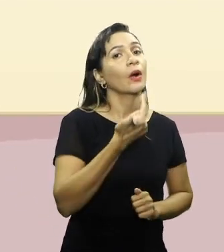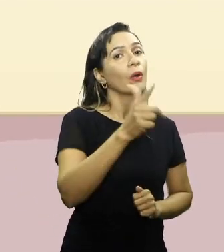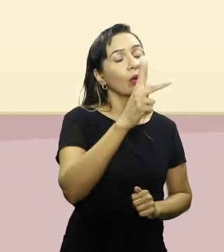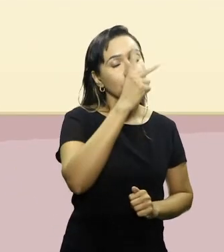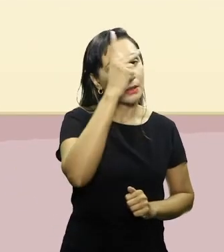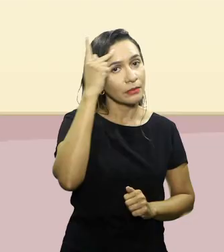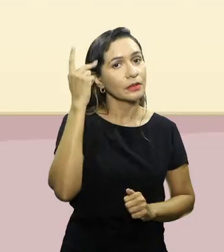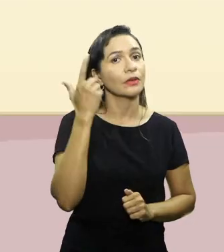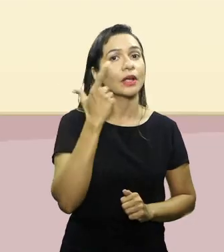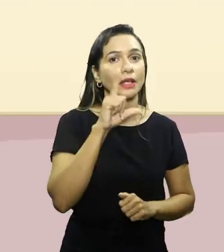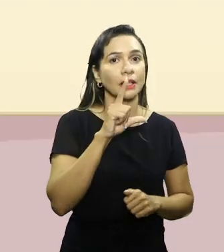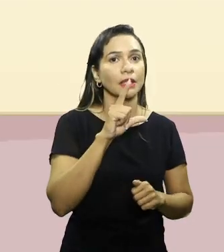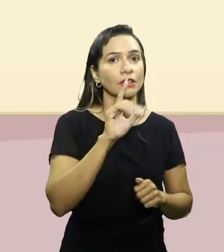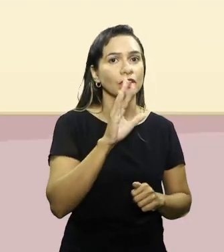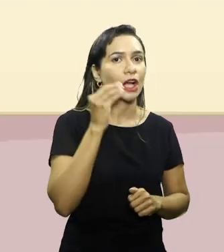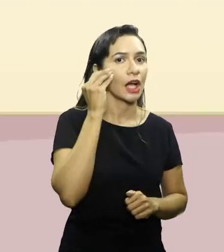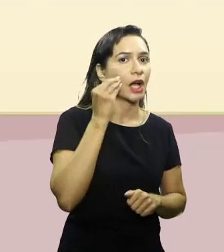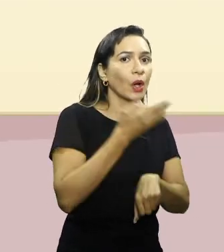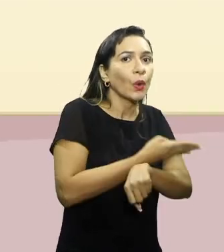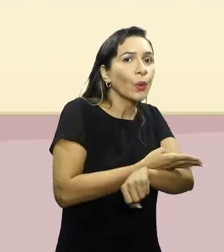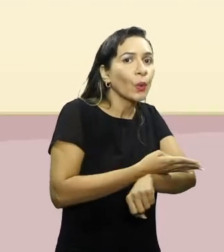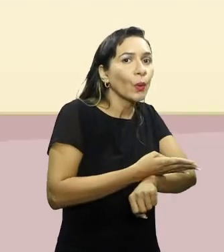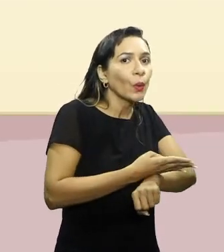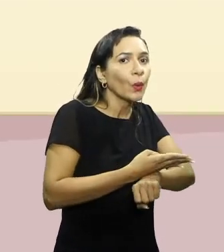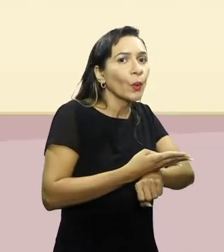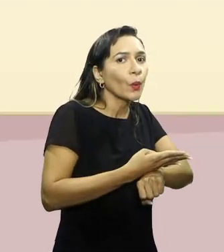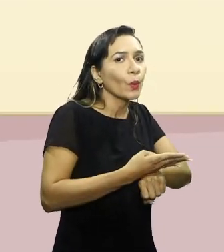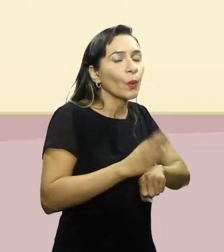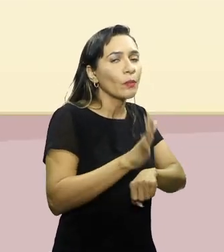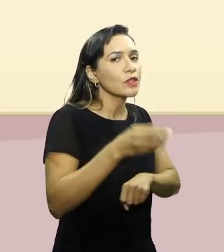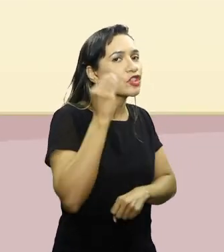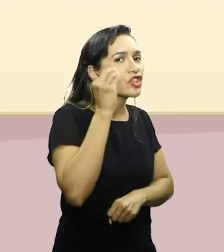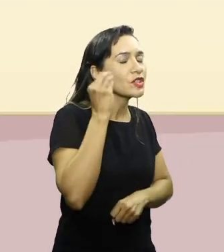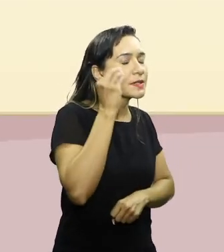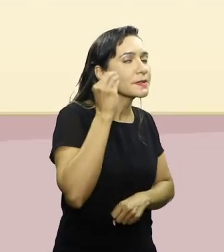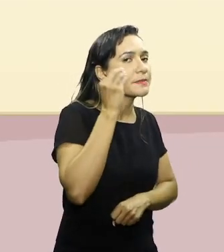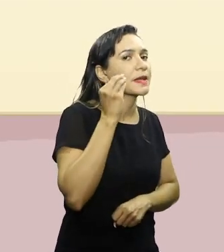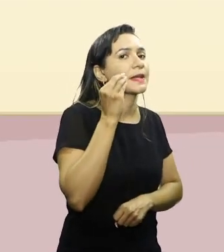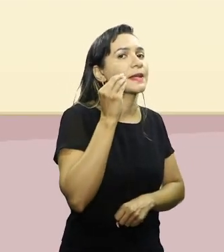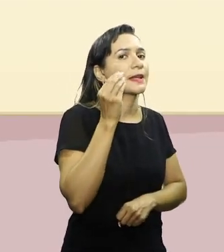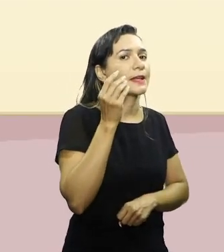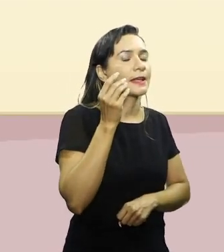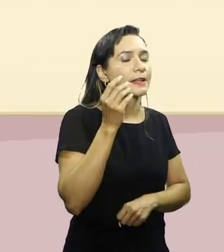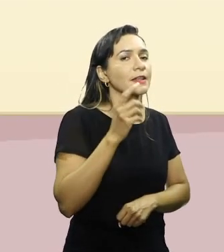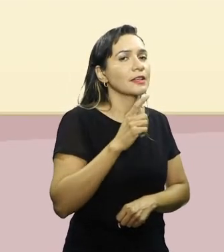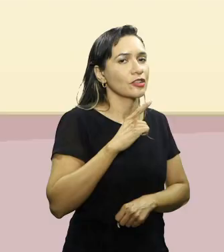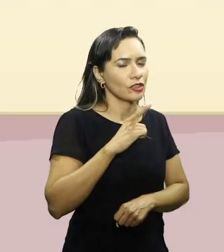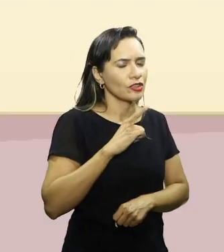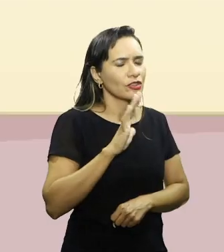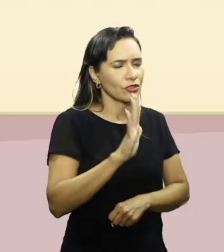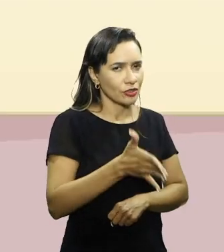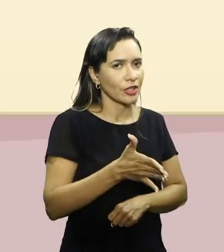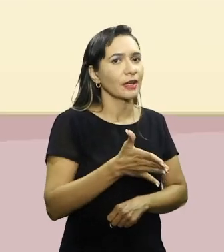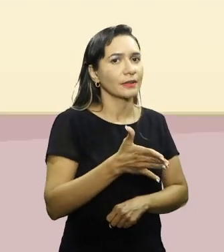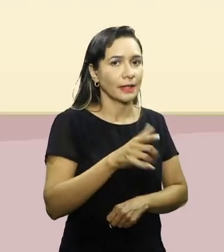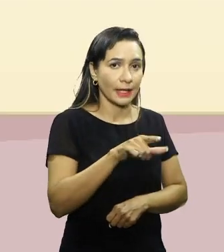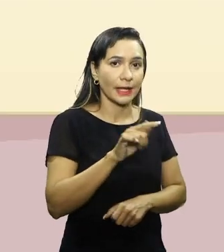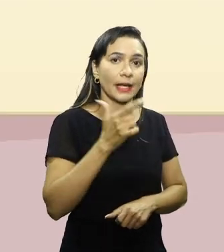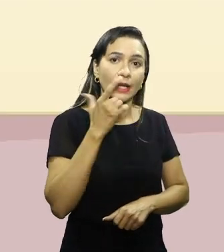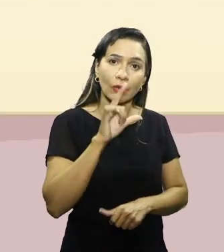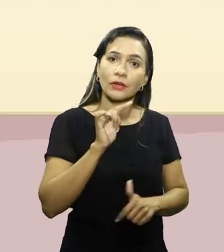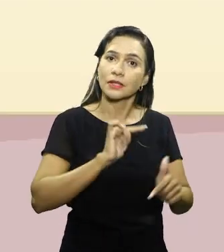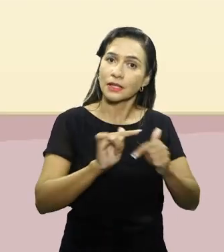avançados, que já têm um certo tempo de experiência com a prática do exercício físico, eles já podem estar trabalhando